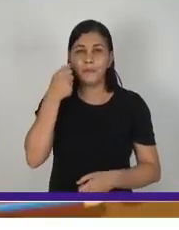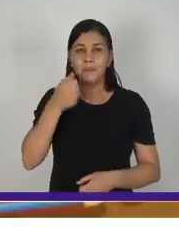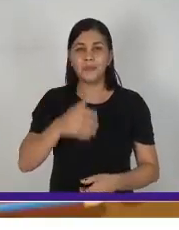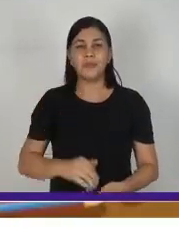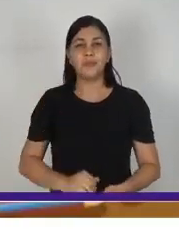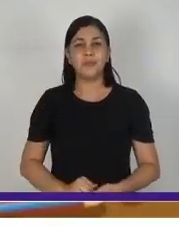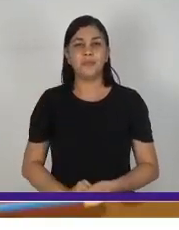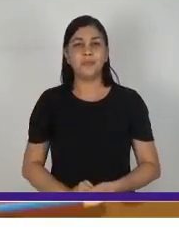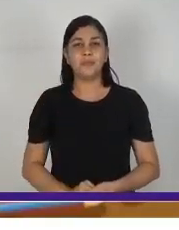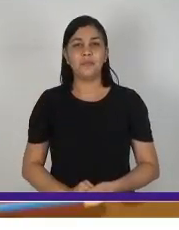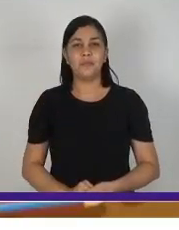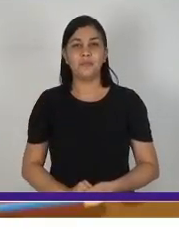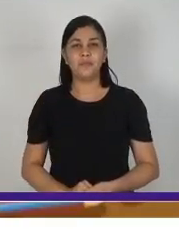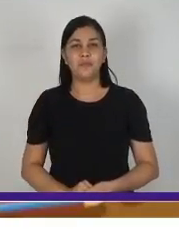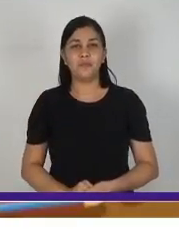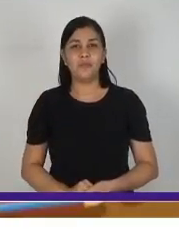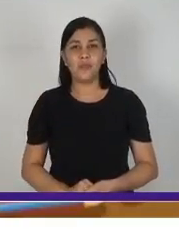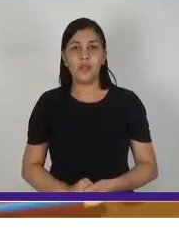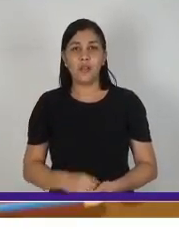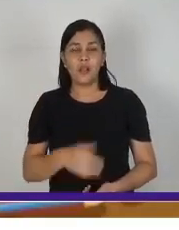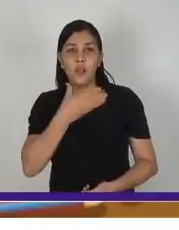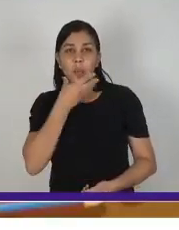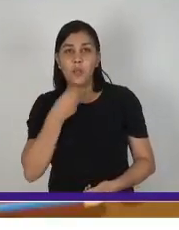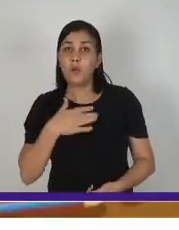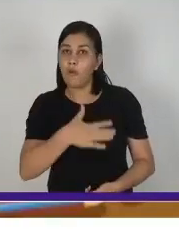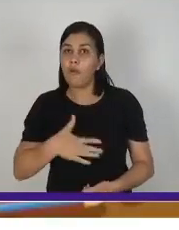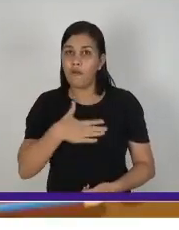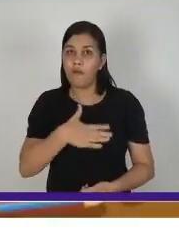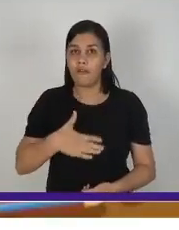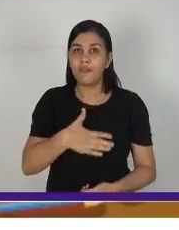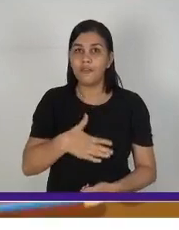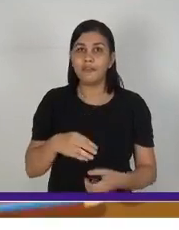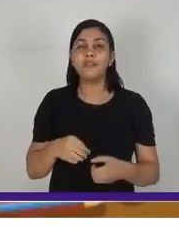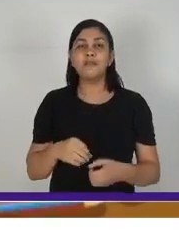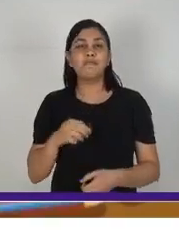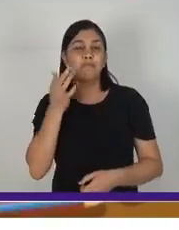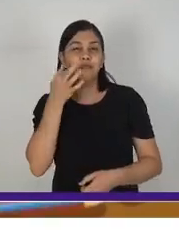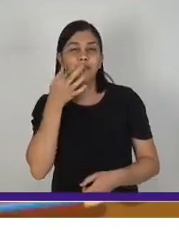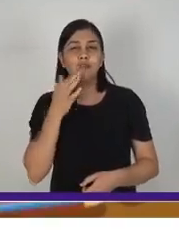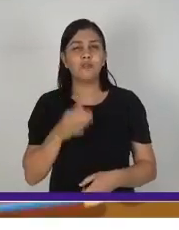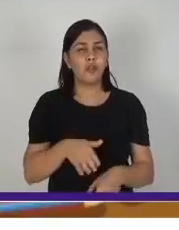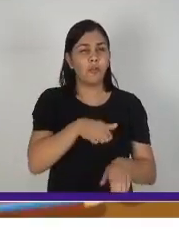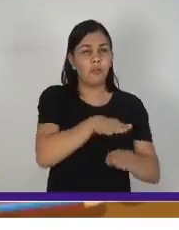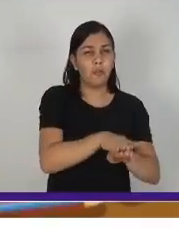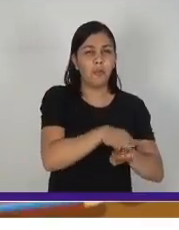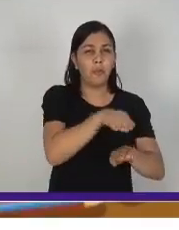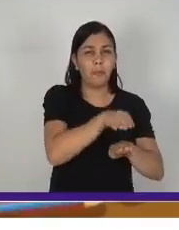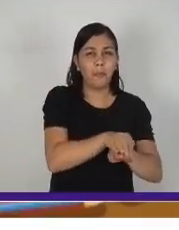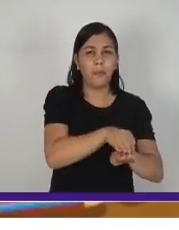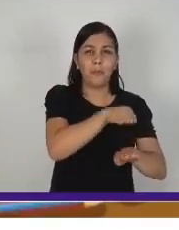E o Lift gosta muito delas. Ele aperta o botão mais uma vez.